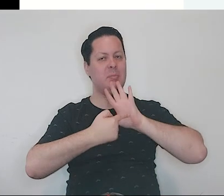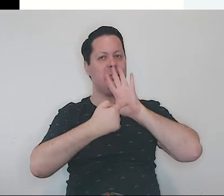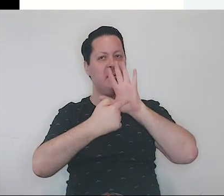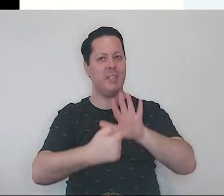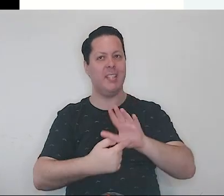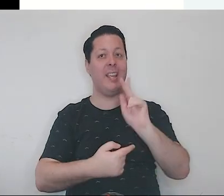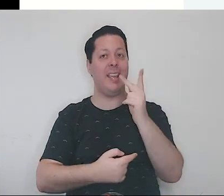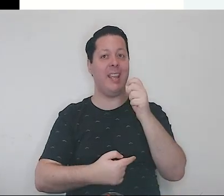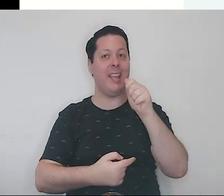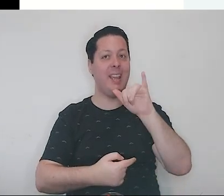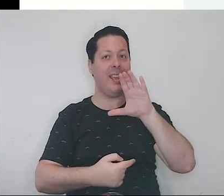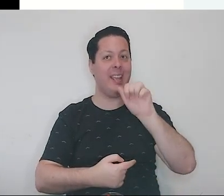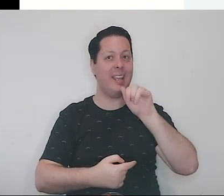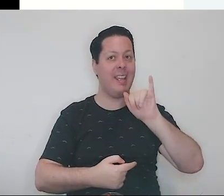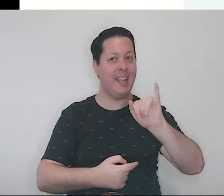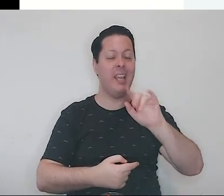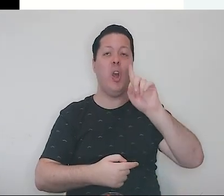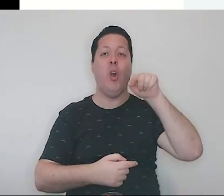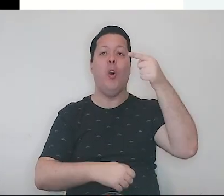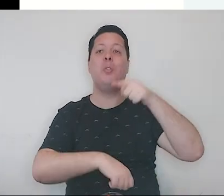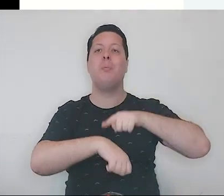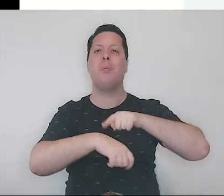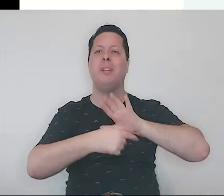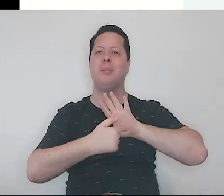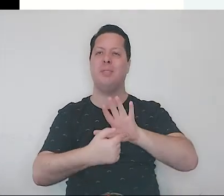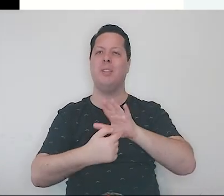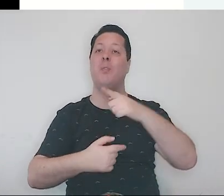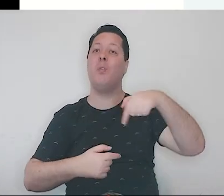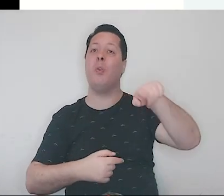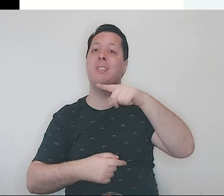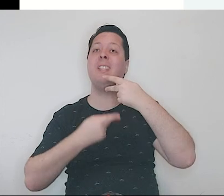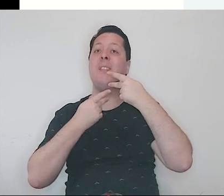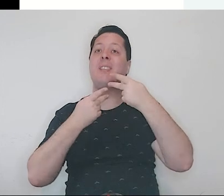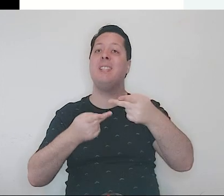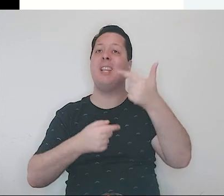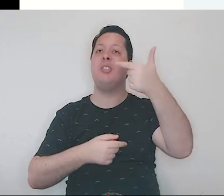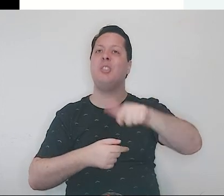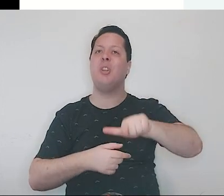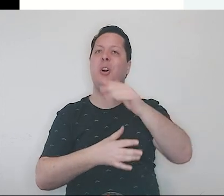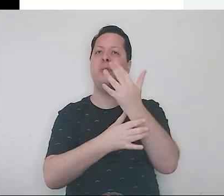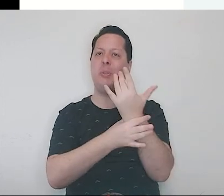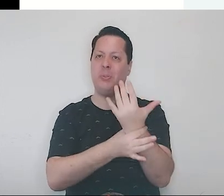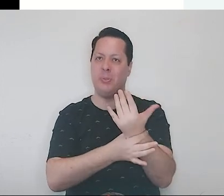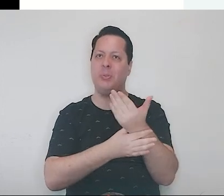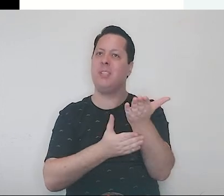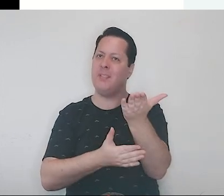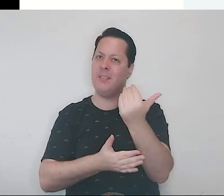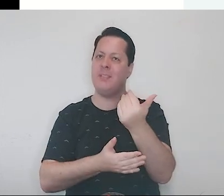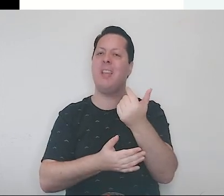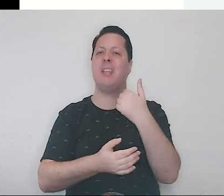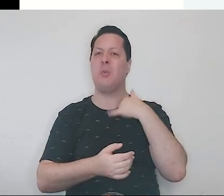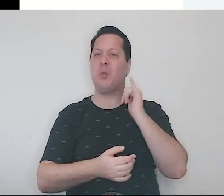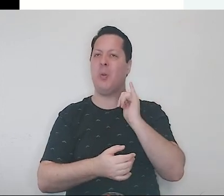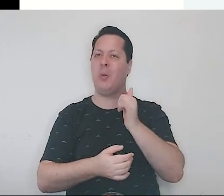ver o Haikai numa outra ocasião, quando vocês visitarem novamente a Universidade Federal do Rio